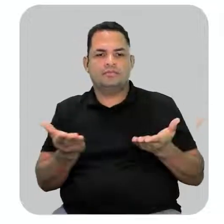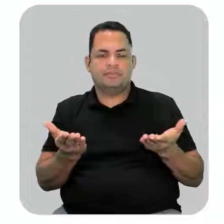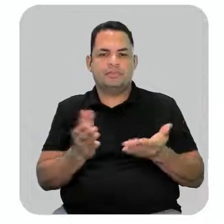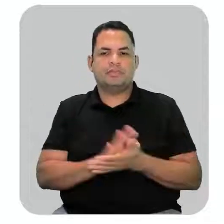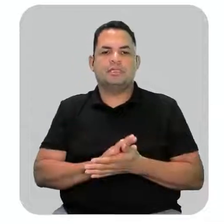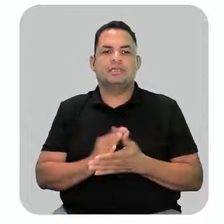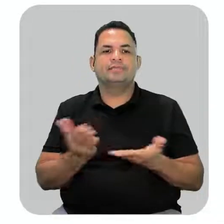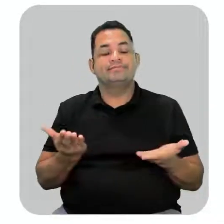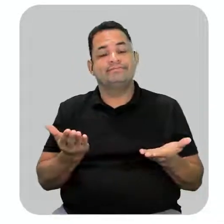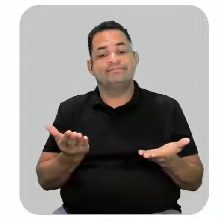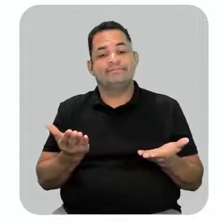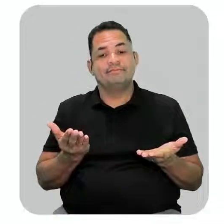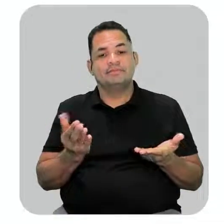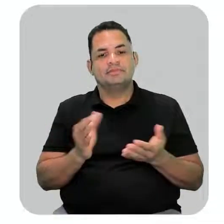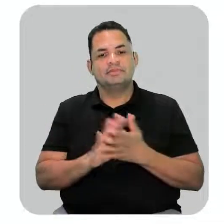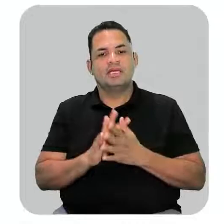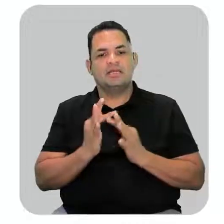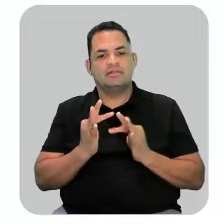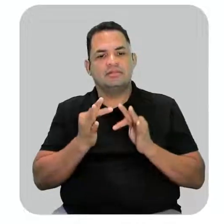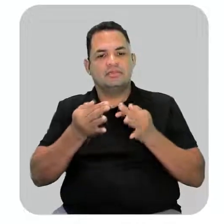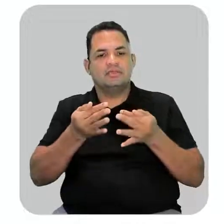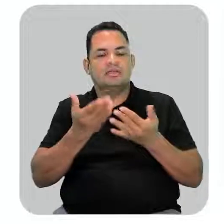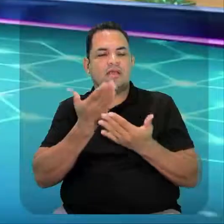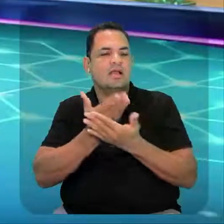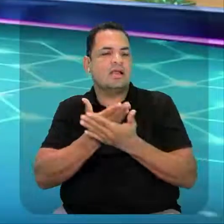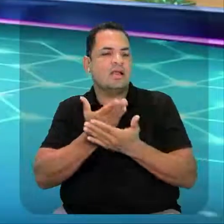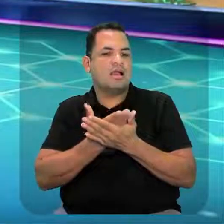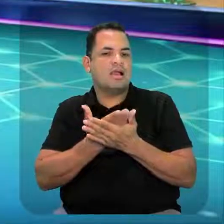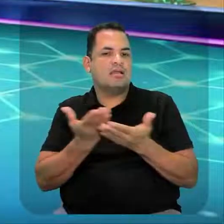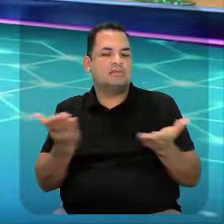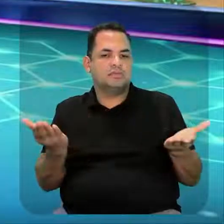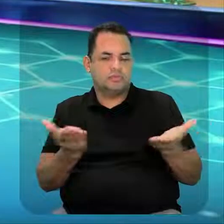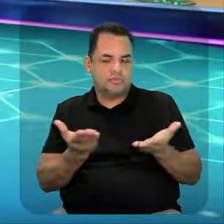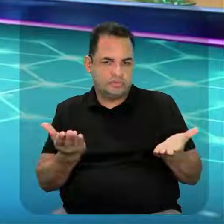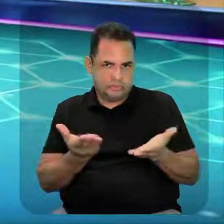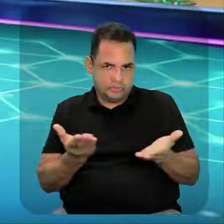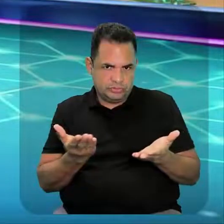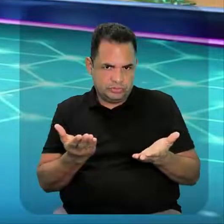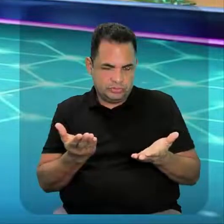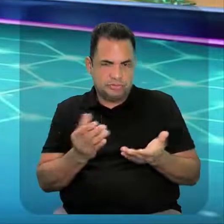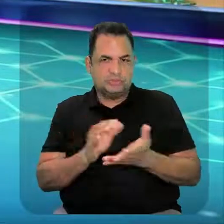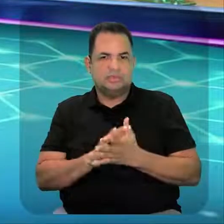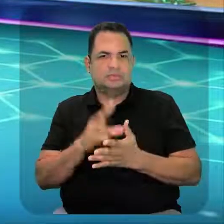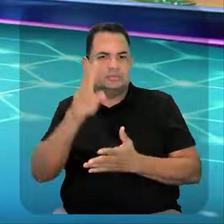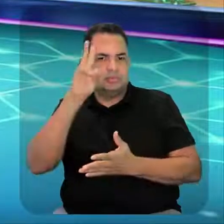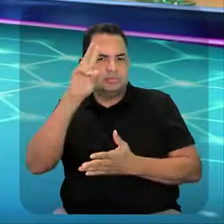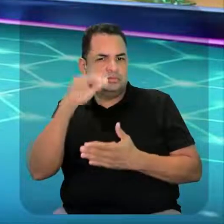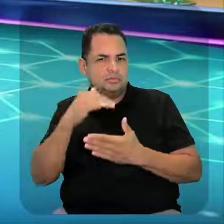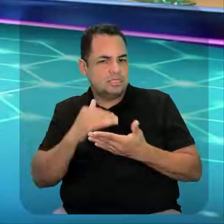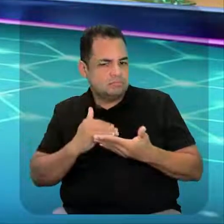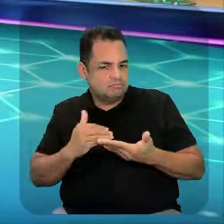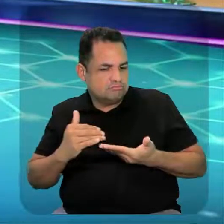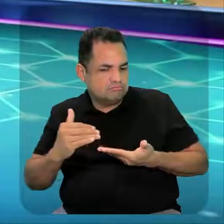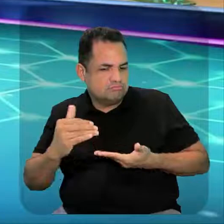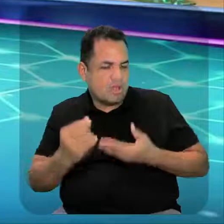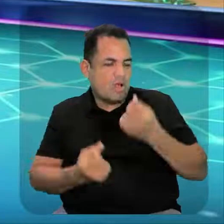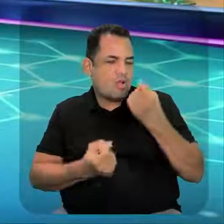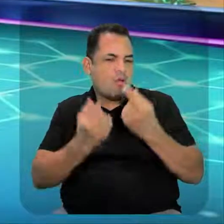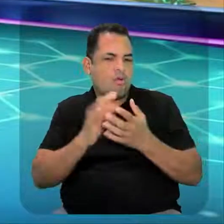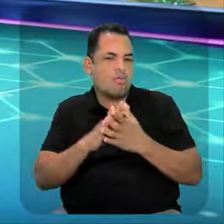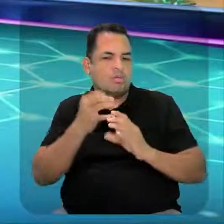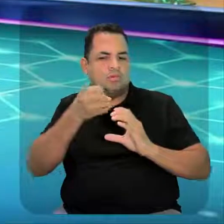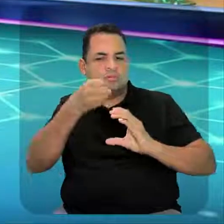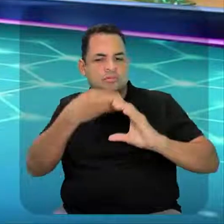E assim, pessoal, a gente vai encerrando essa aulinha de hoje. Lembrando que a gente ainda tem mais algumas funções